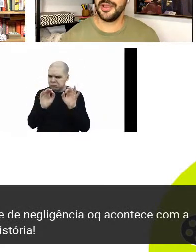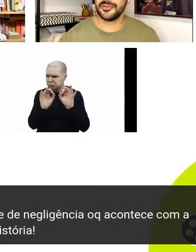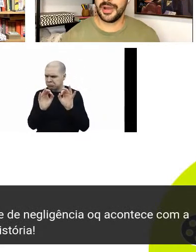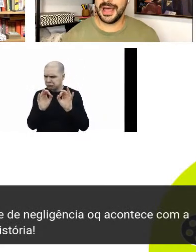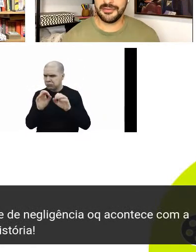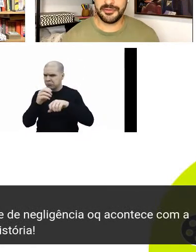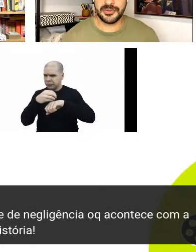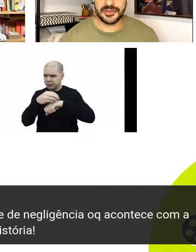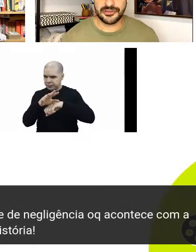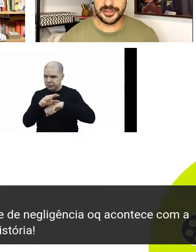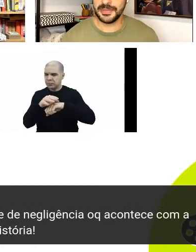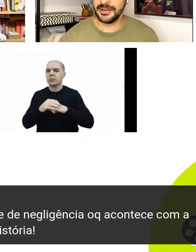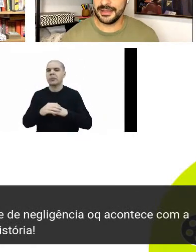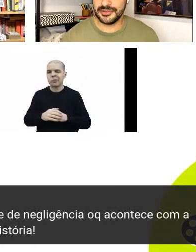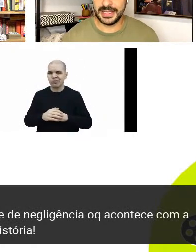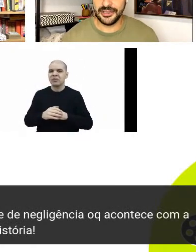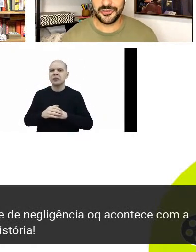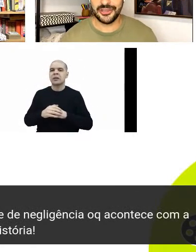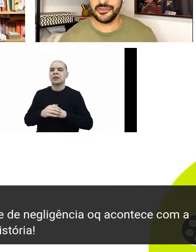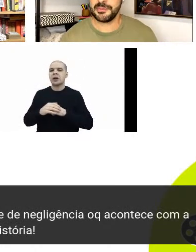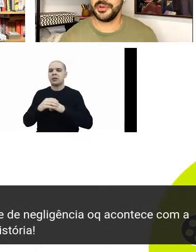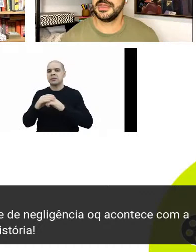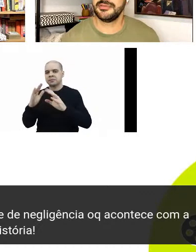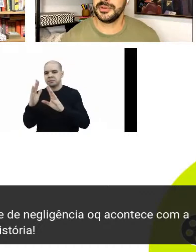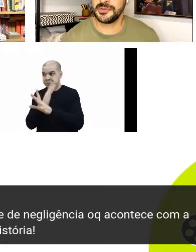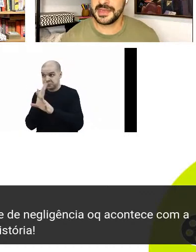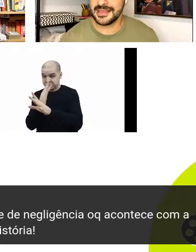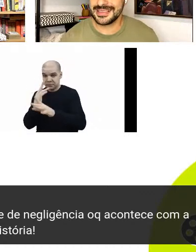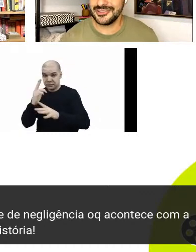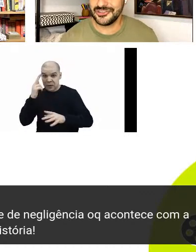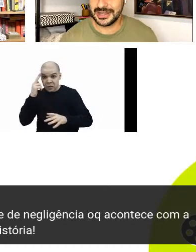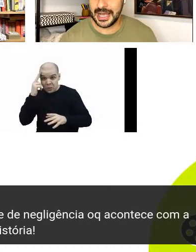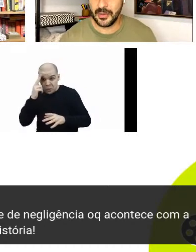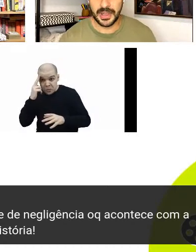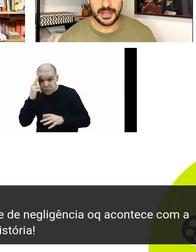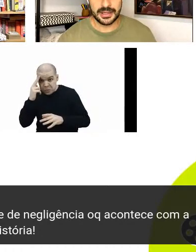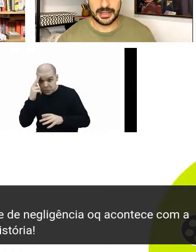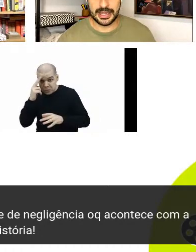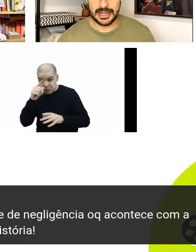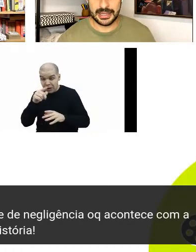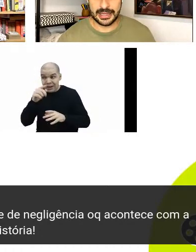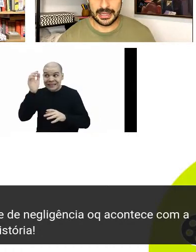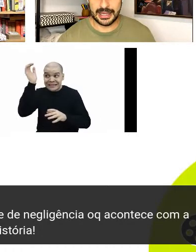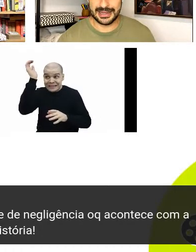Sonhos, o Roland Drive, filme dirigido pelo David Lynch e disponível no Sesc Digital